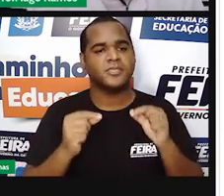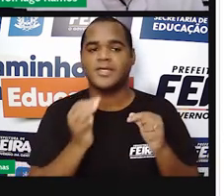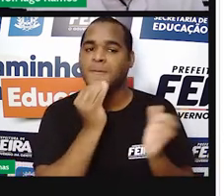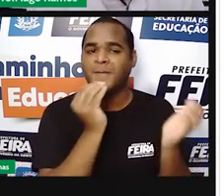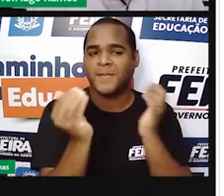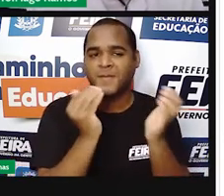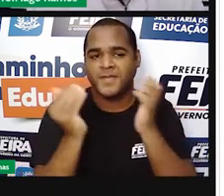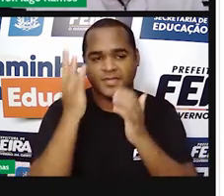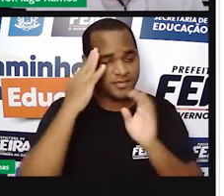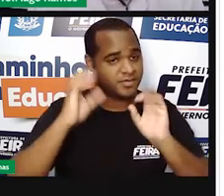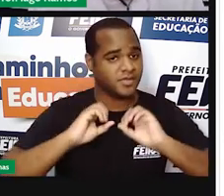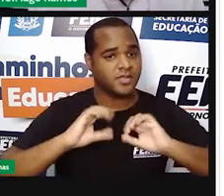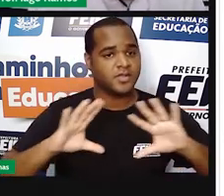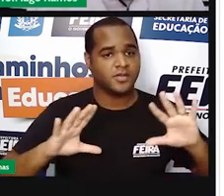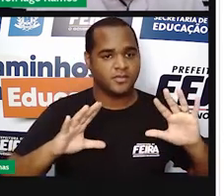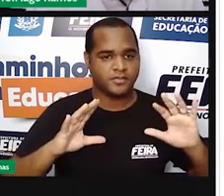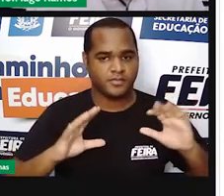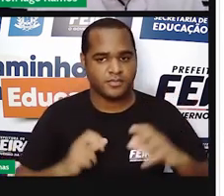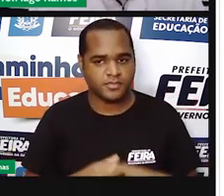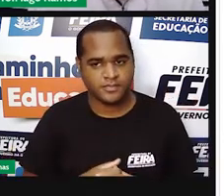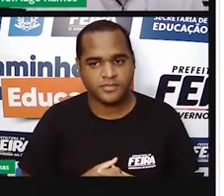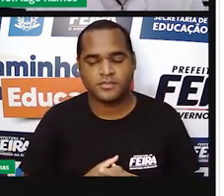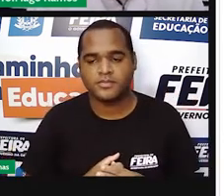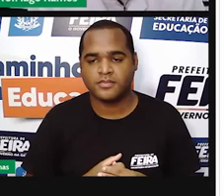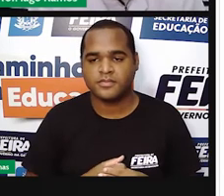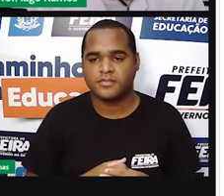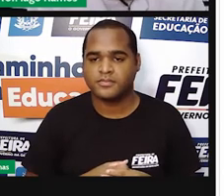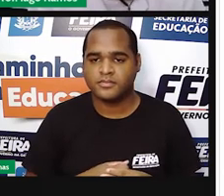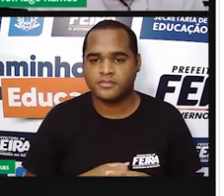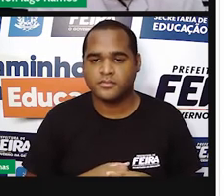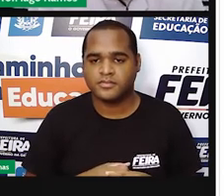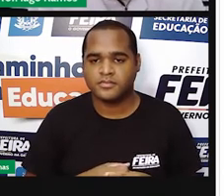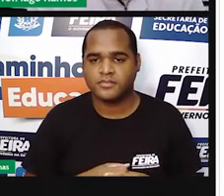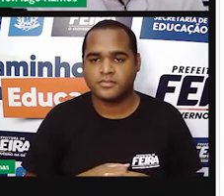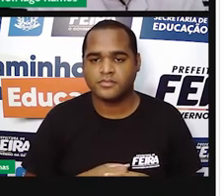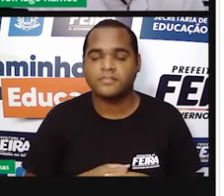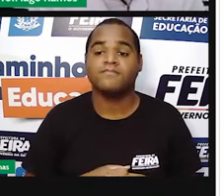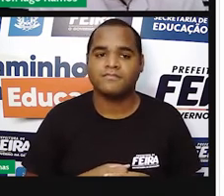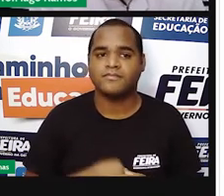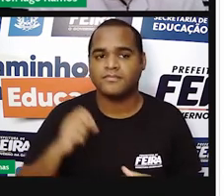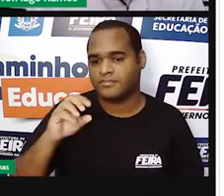Representados pelas dízimas não